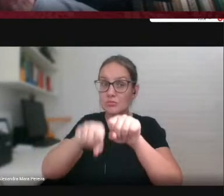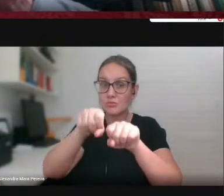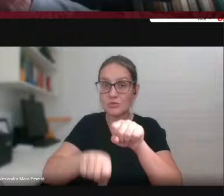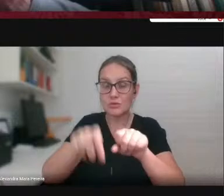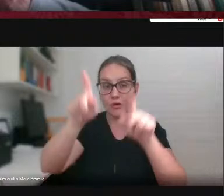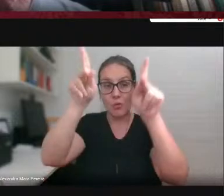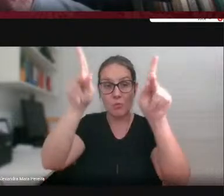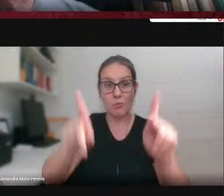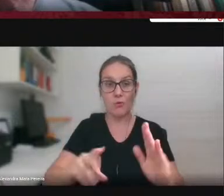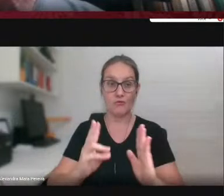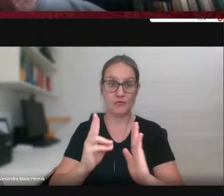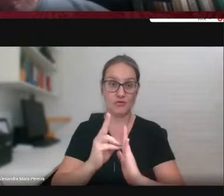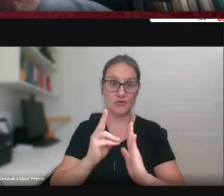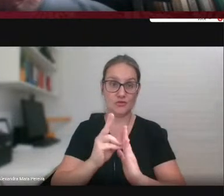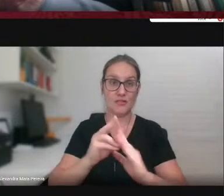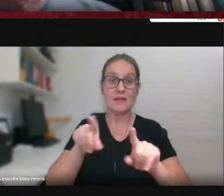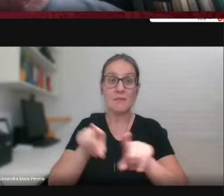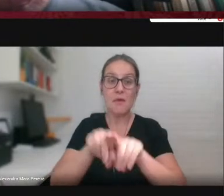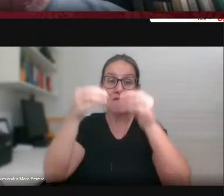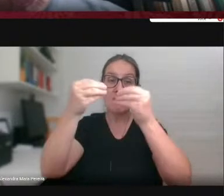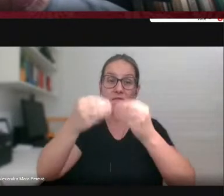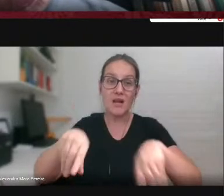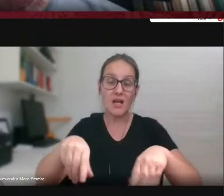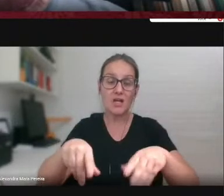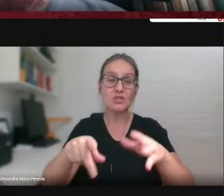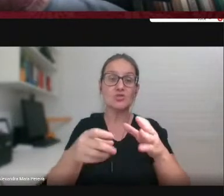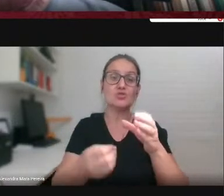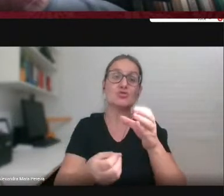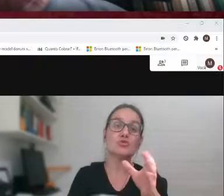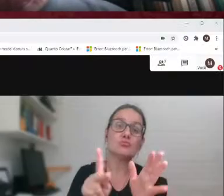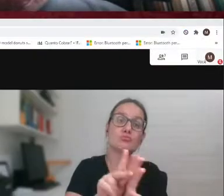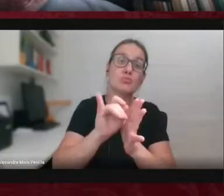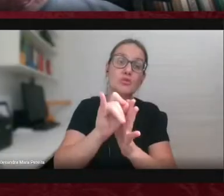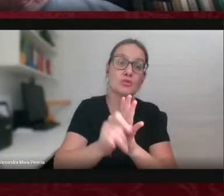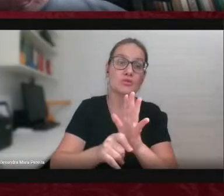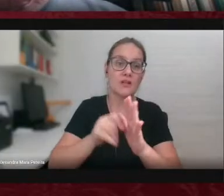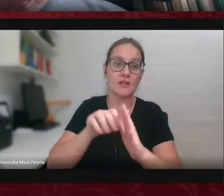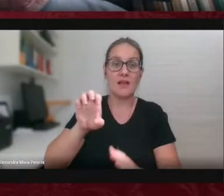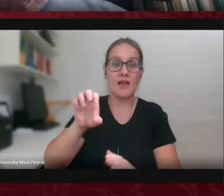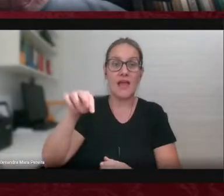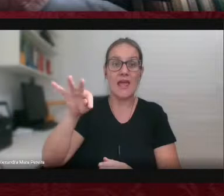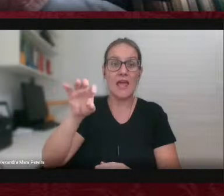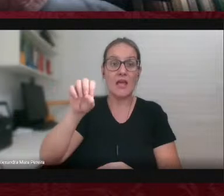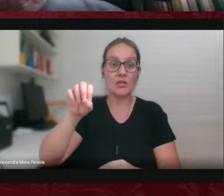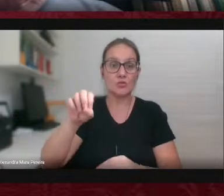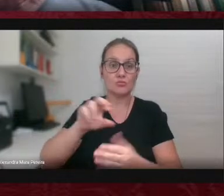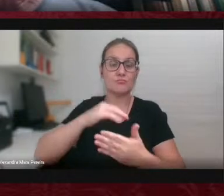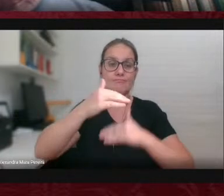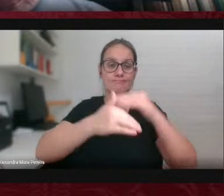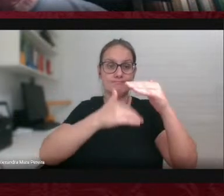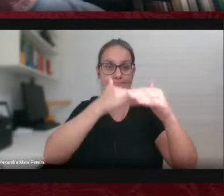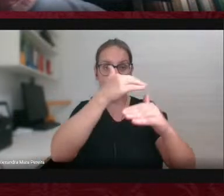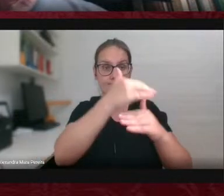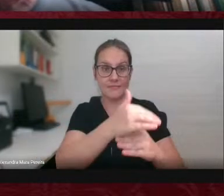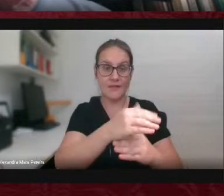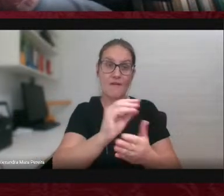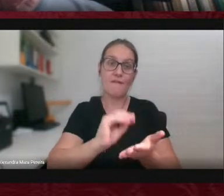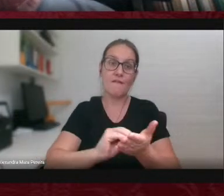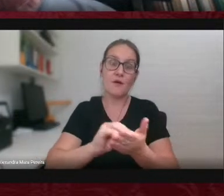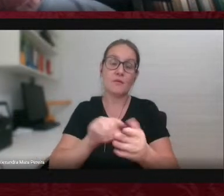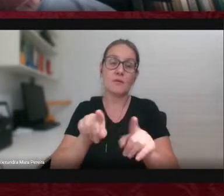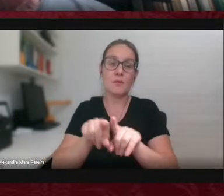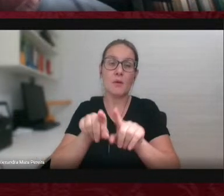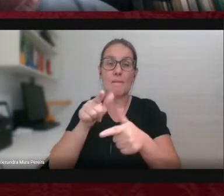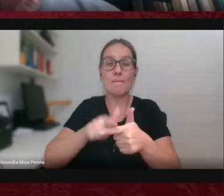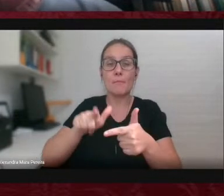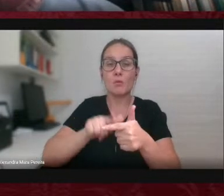e a fracassos na implementação de projetos de etno-desenvolvimento. A questão fundiária, que ainda não está resolvida, conduz